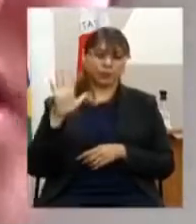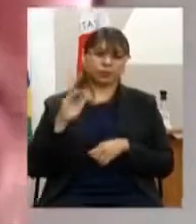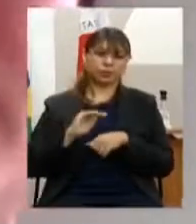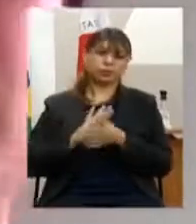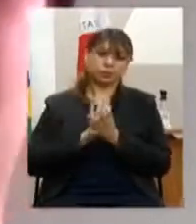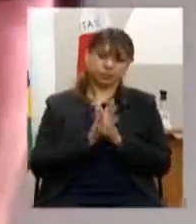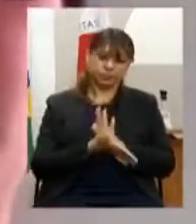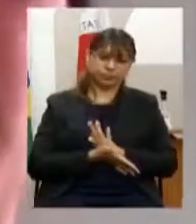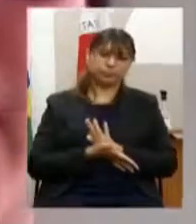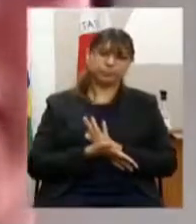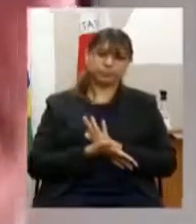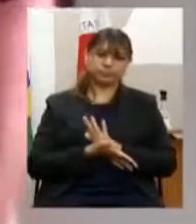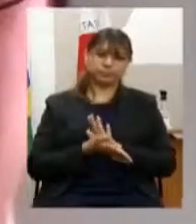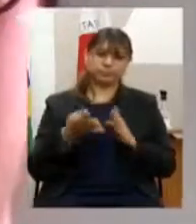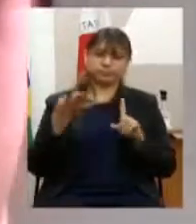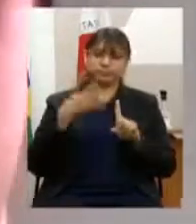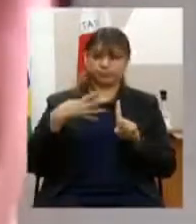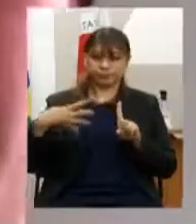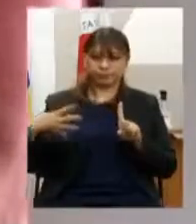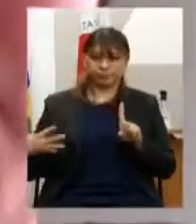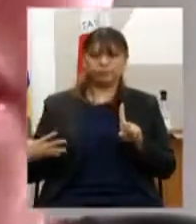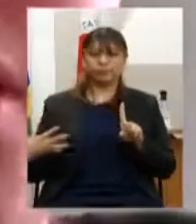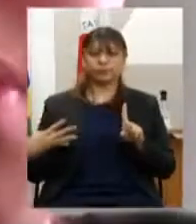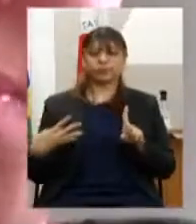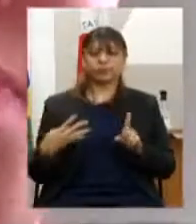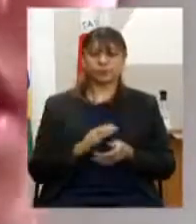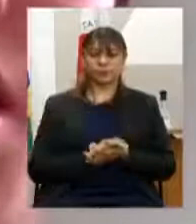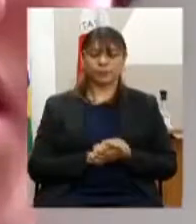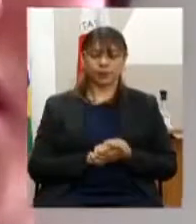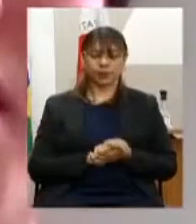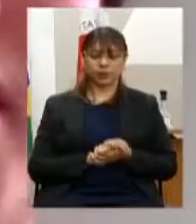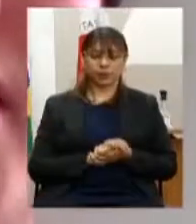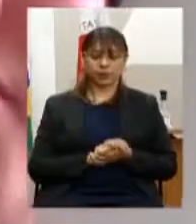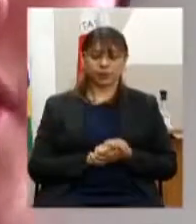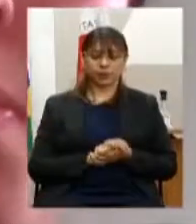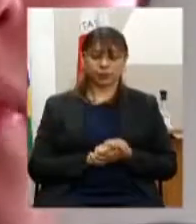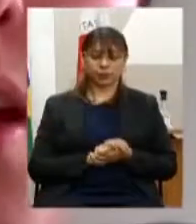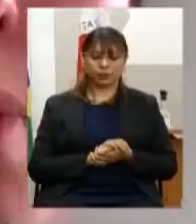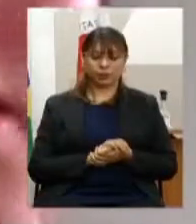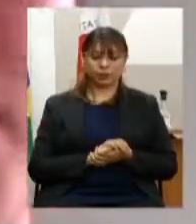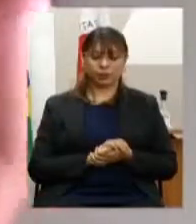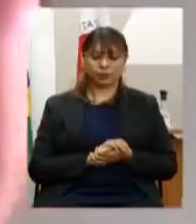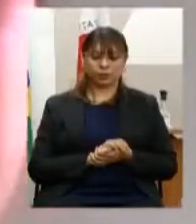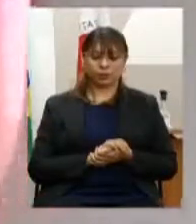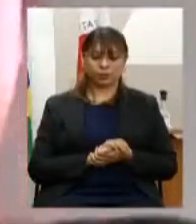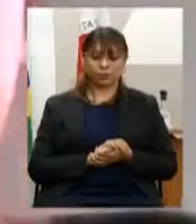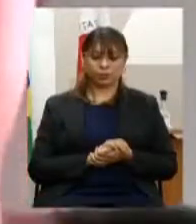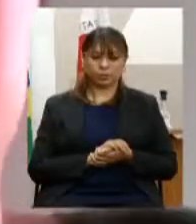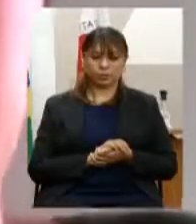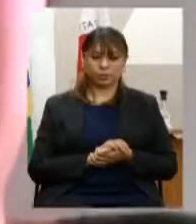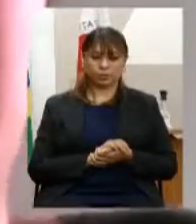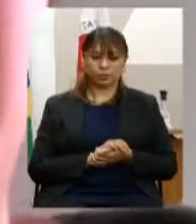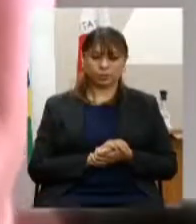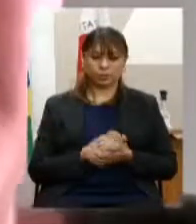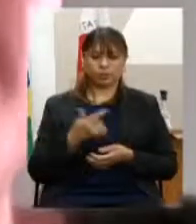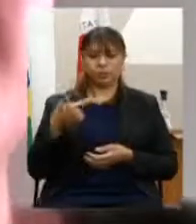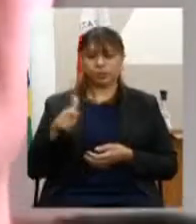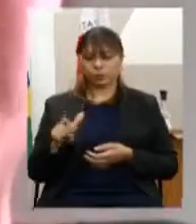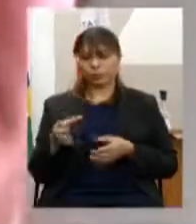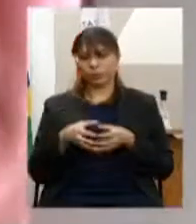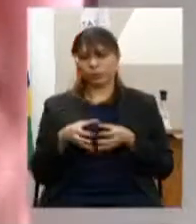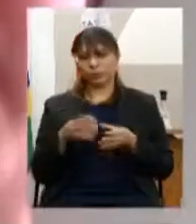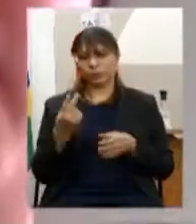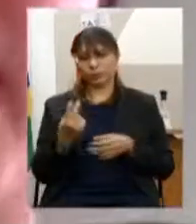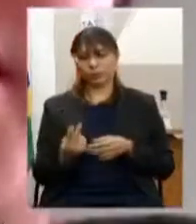isso aí esse último foi apenas um adendo mesmo enfim passando para o subgrupo 2 saúde